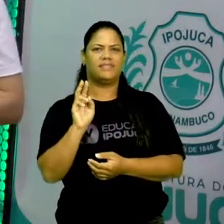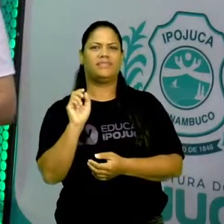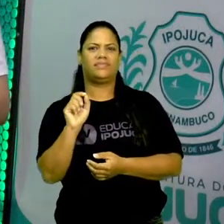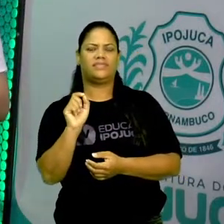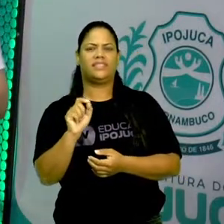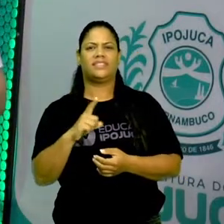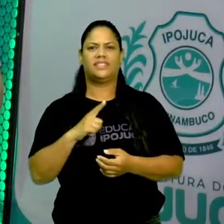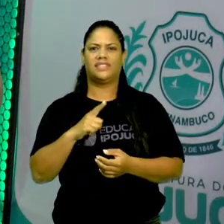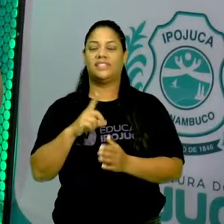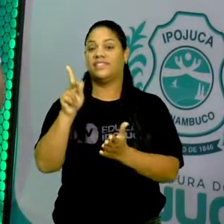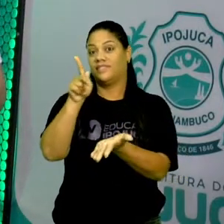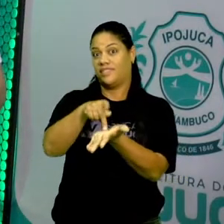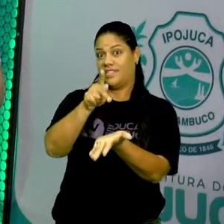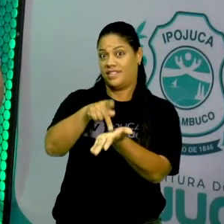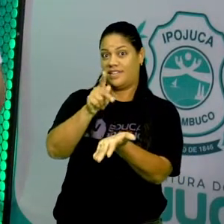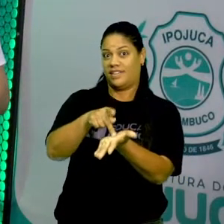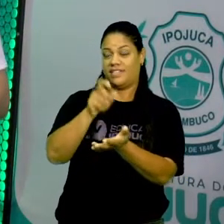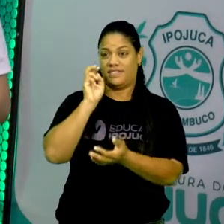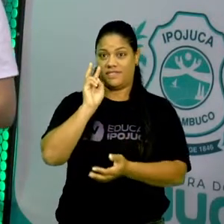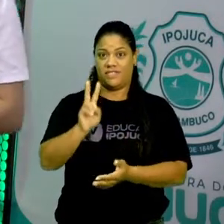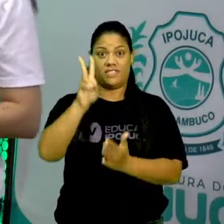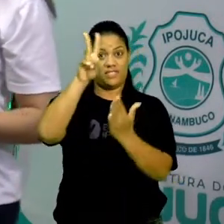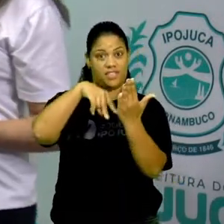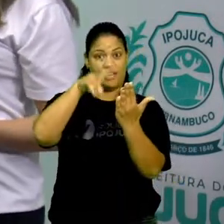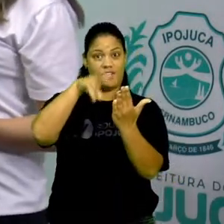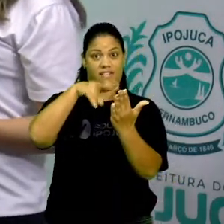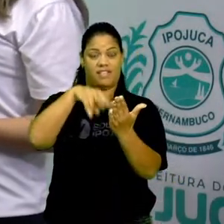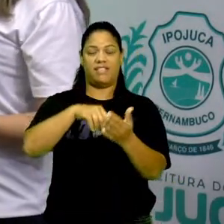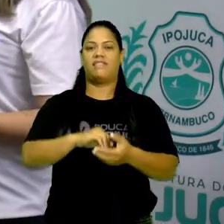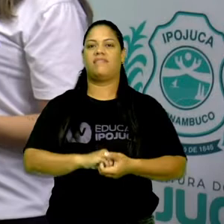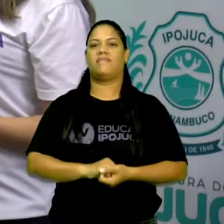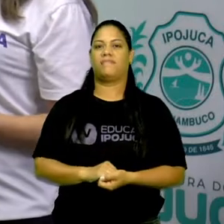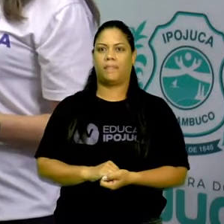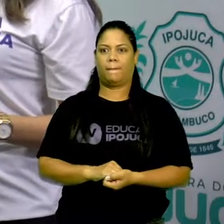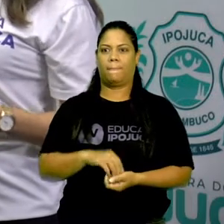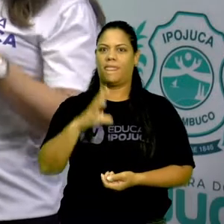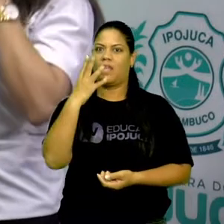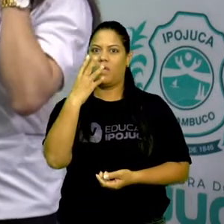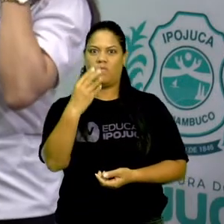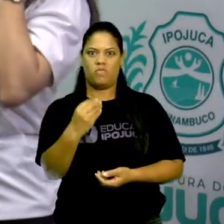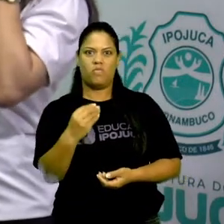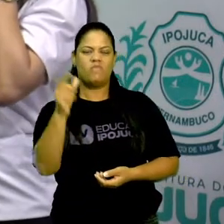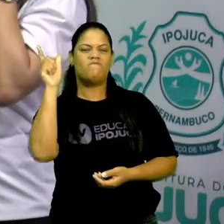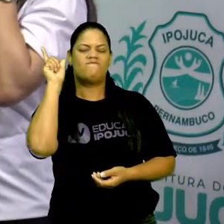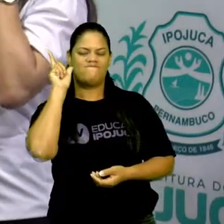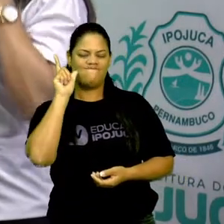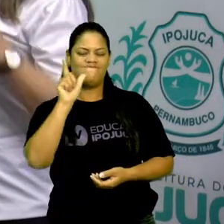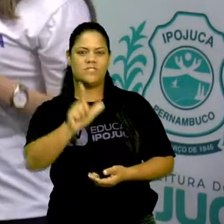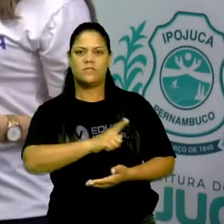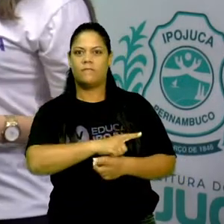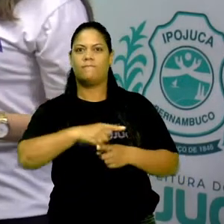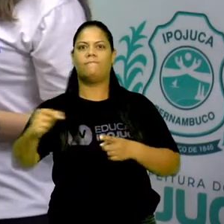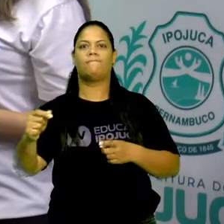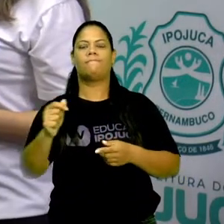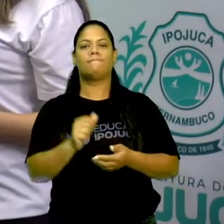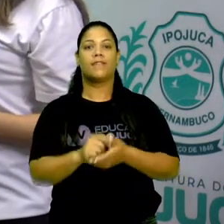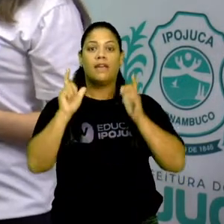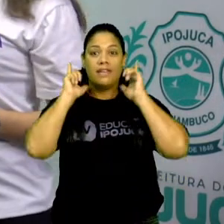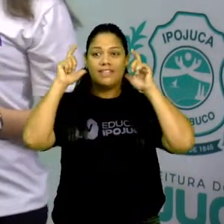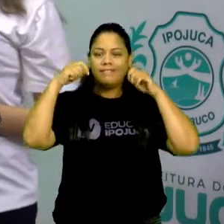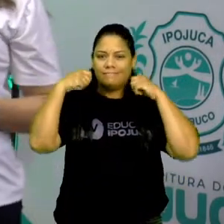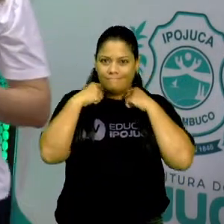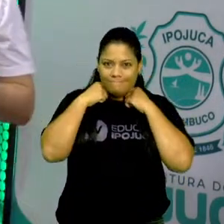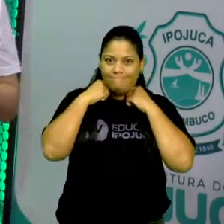na charge original. Olha só, leiam aí, pessoal. O lobo conseguiu fugir. Chapeuzinho foi